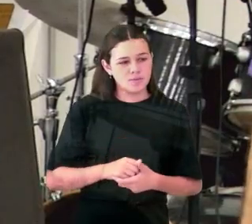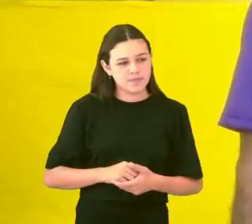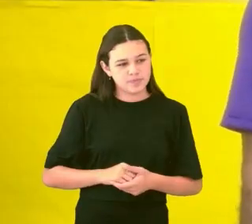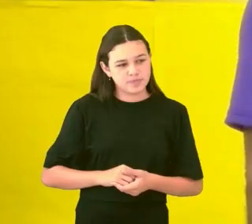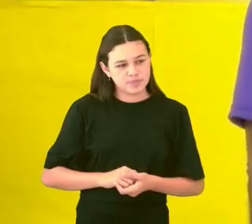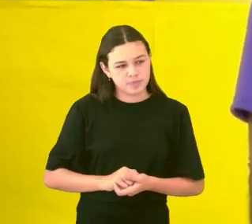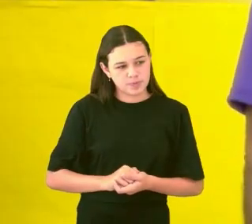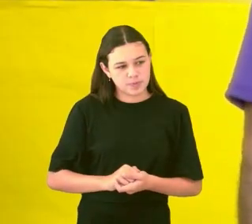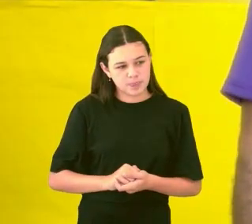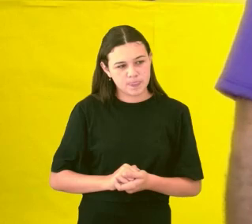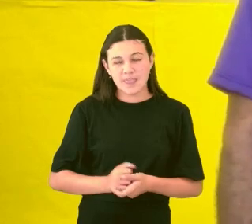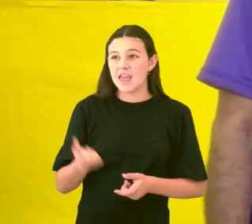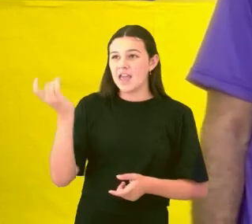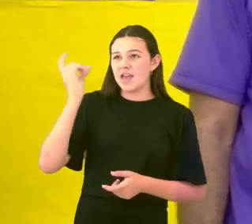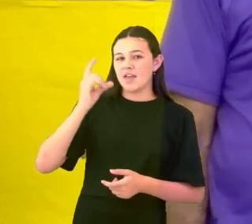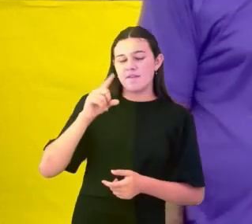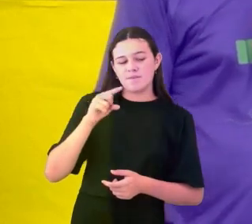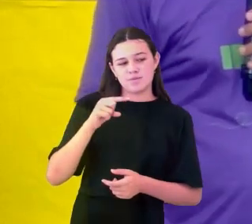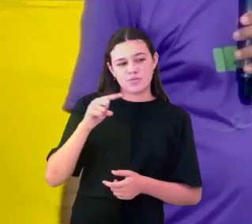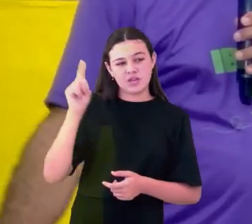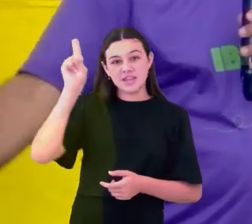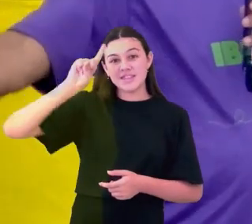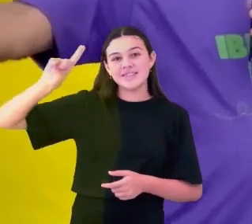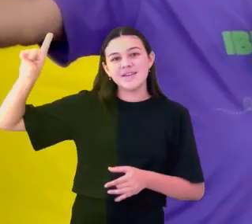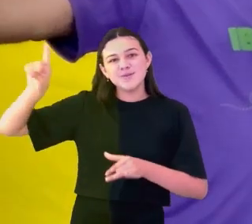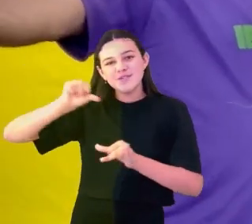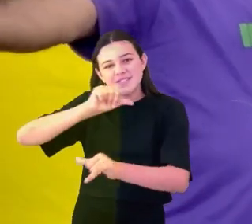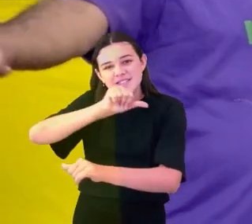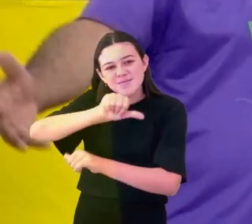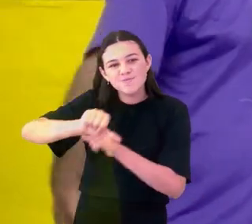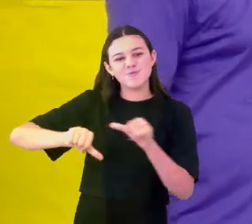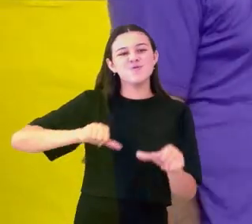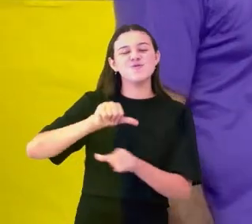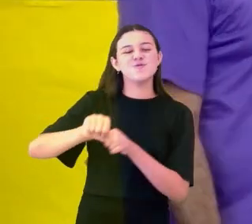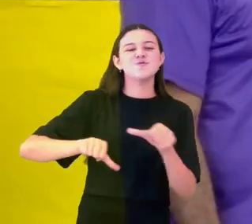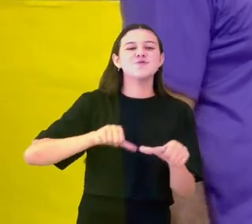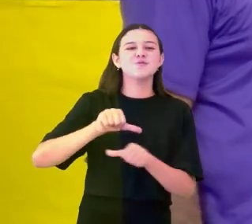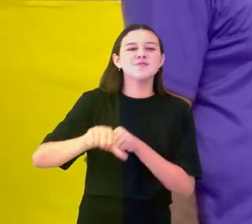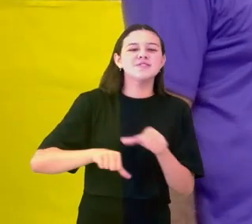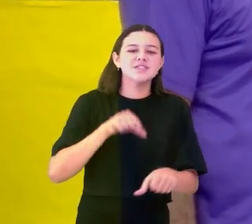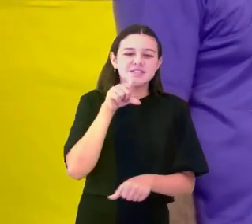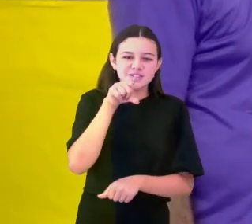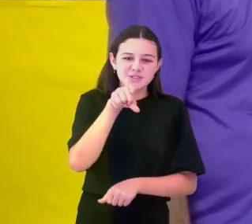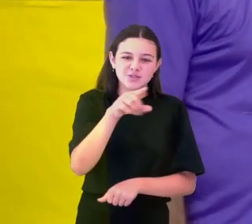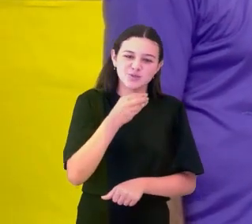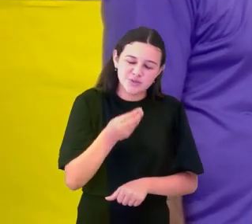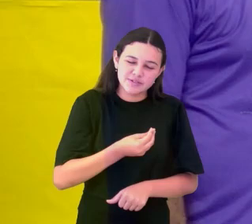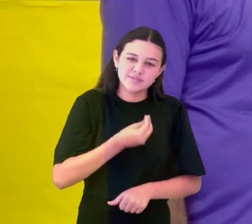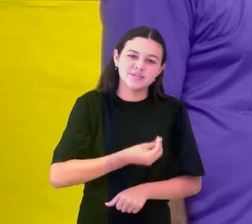propósito estabelecido da parte de Deus para a sua vida. Feche seus olhos, converse com Deus neste momento.